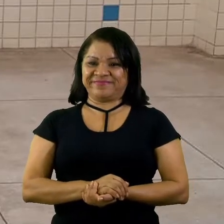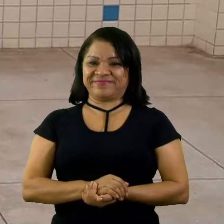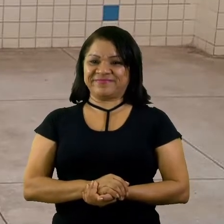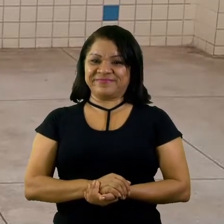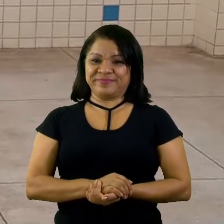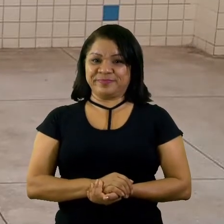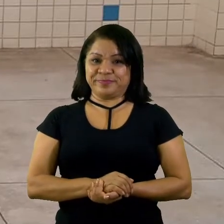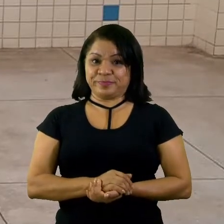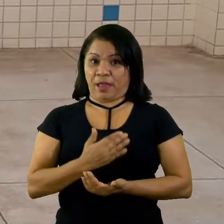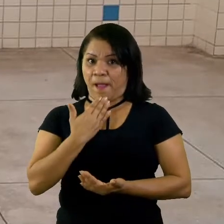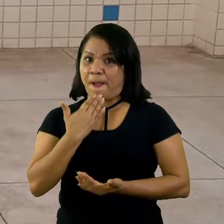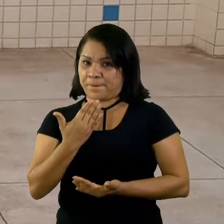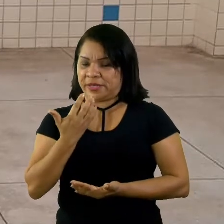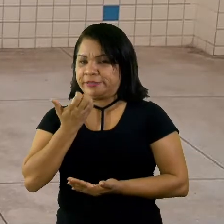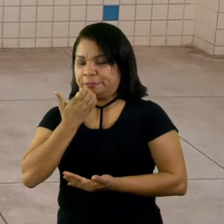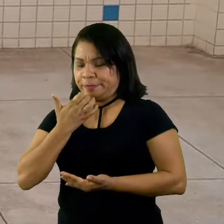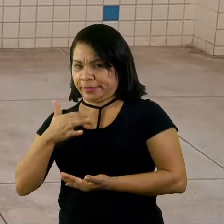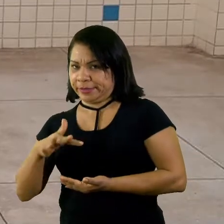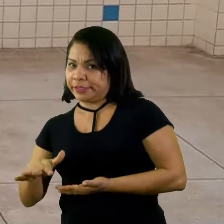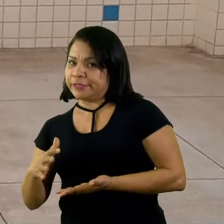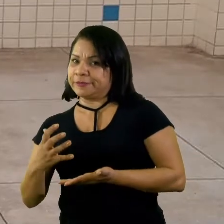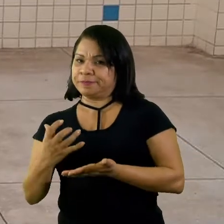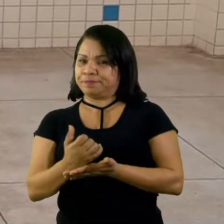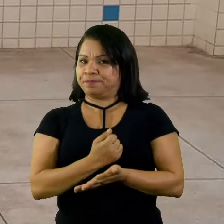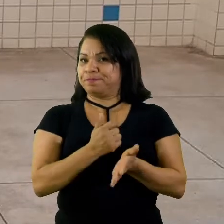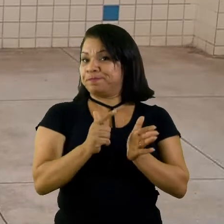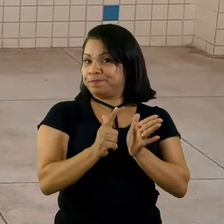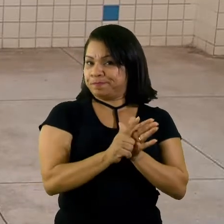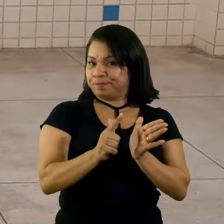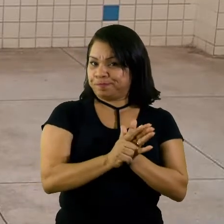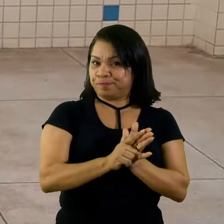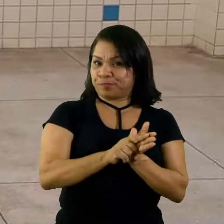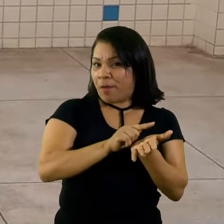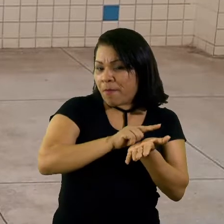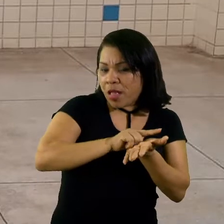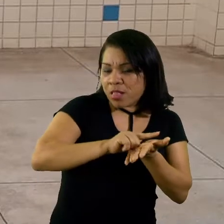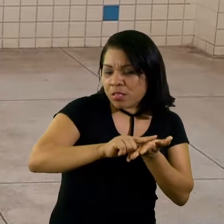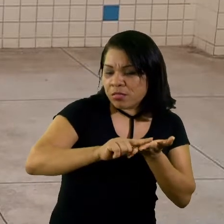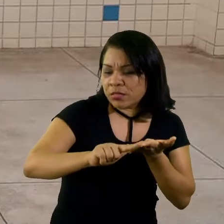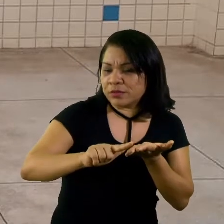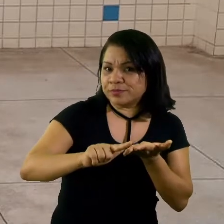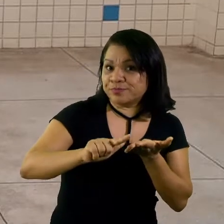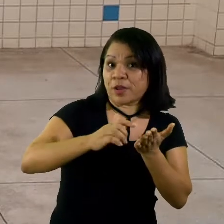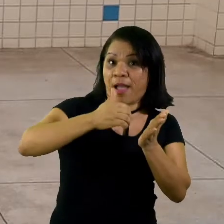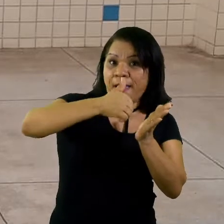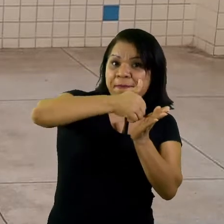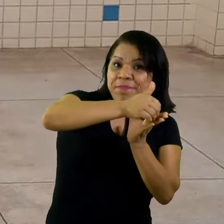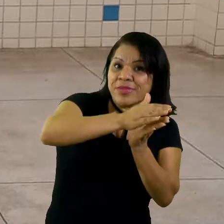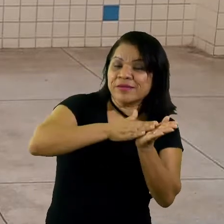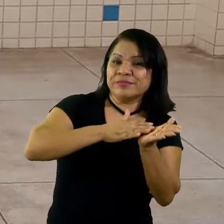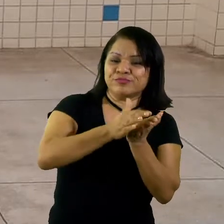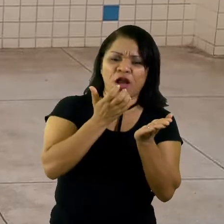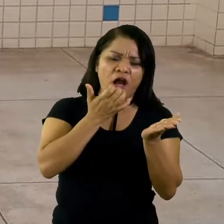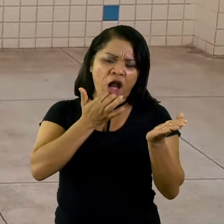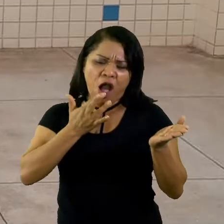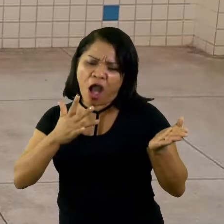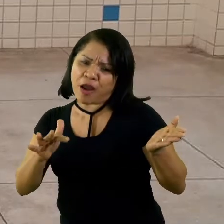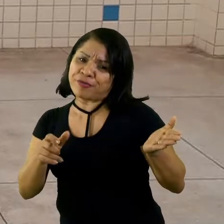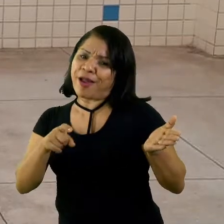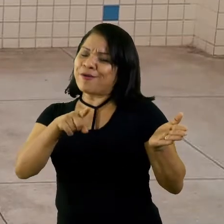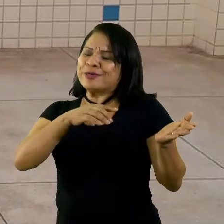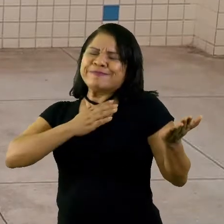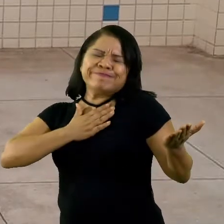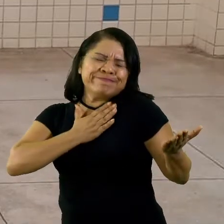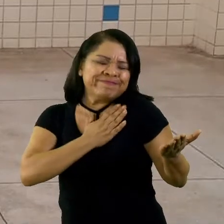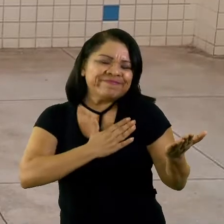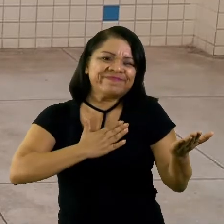Peça para a criança pegar um papel em branco e pintar da cor que ela mais gostar. Você pode dividir o papel